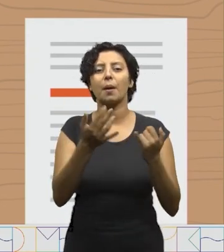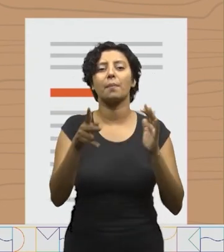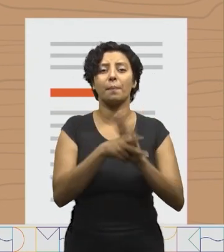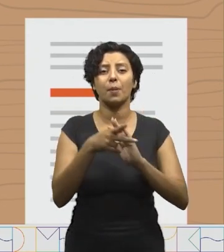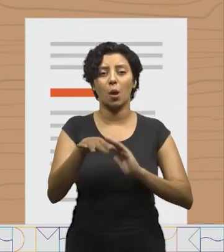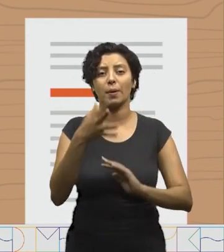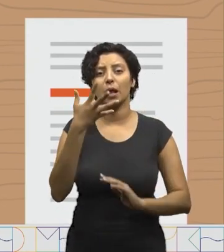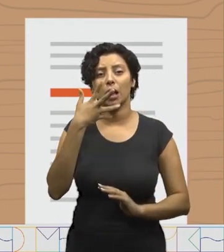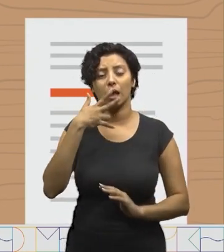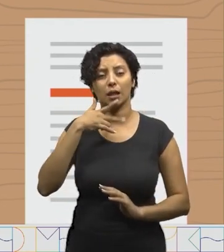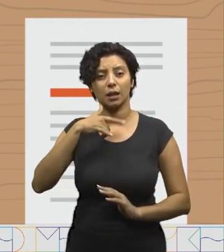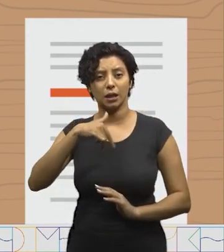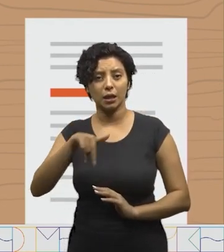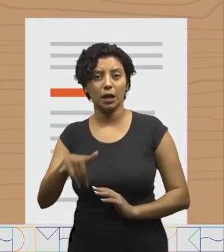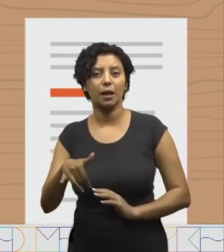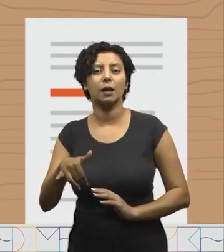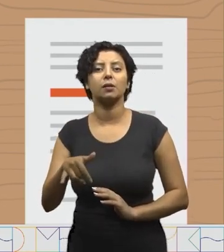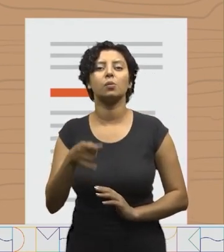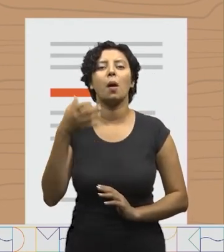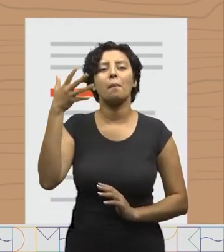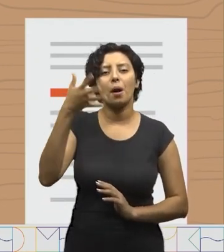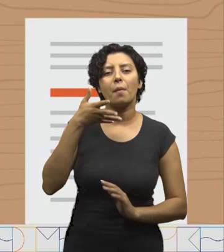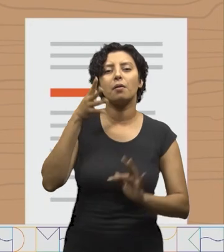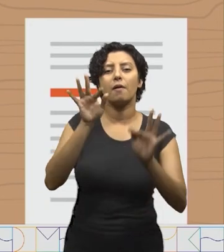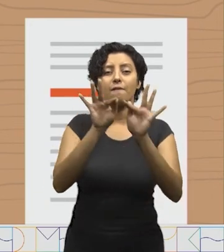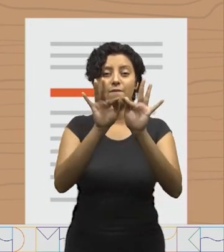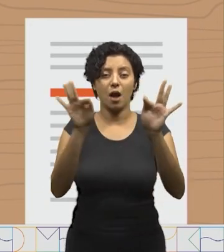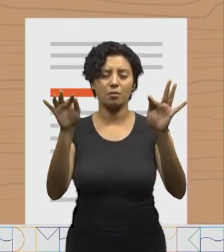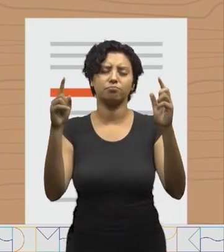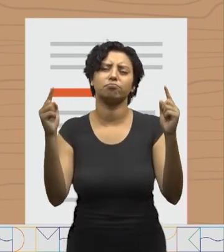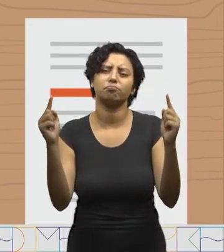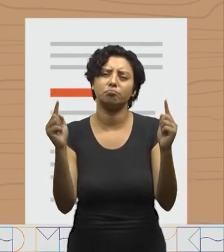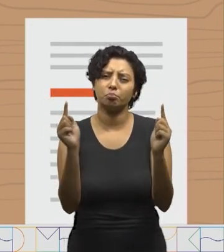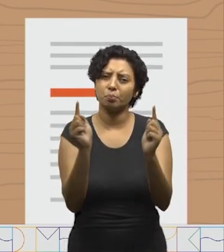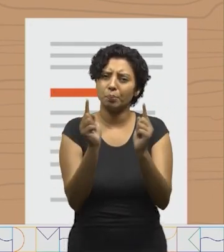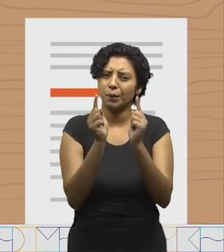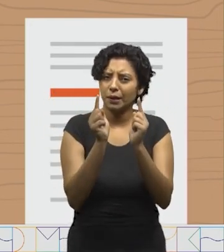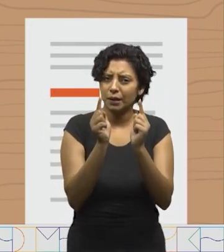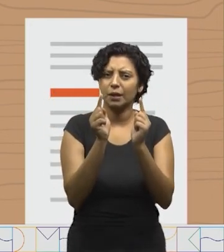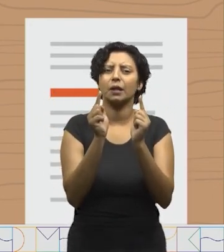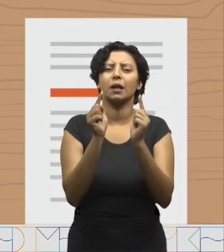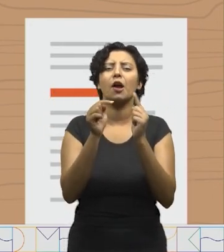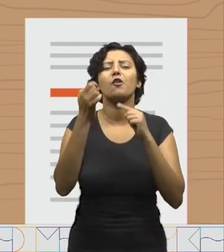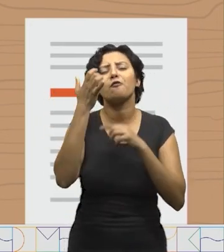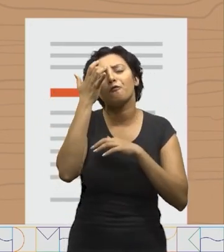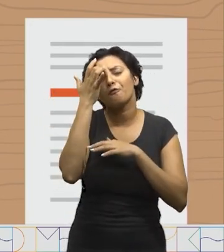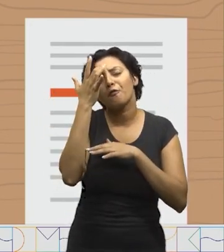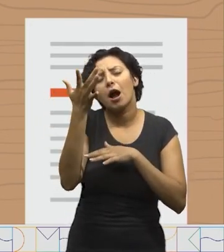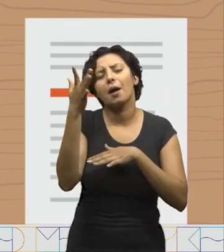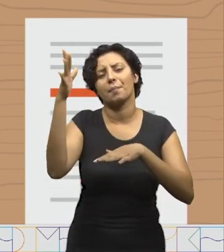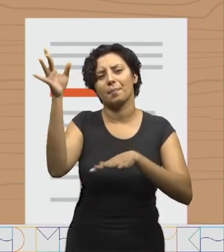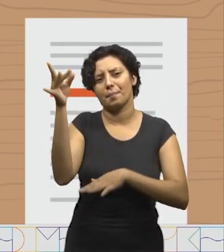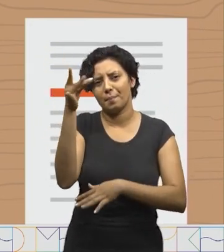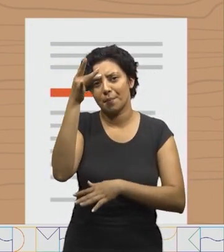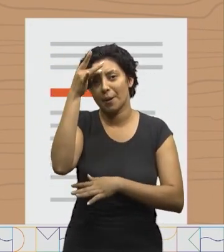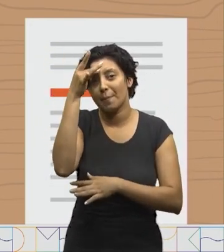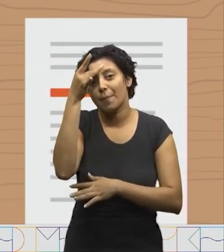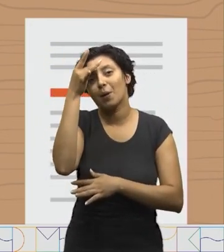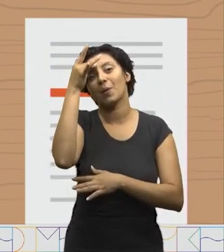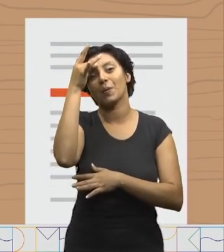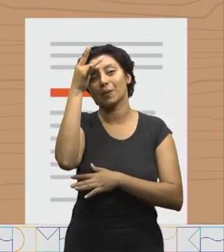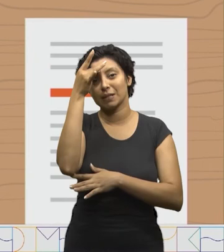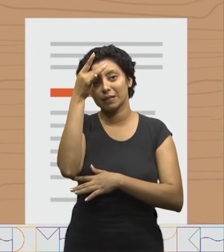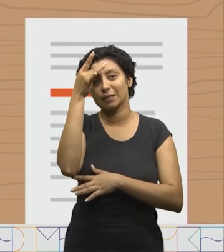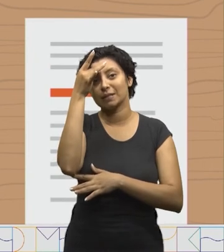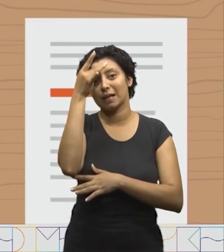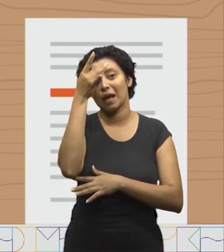infantis recitadas em versinhos e são fáceis